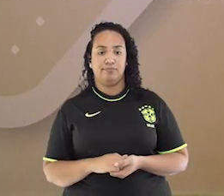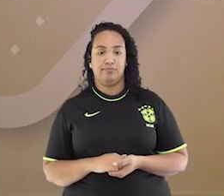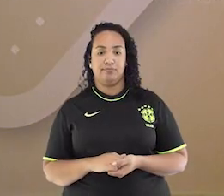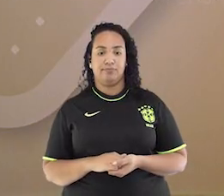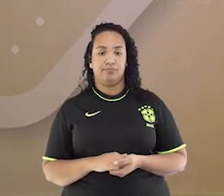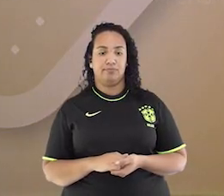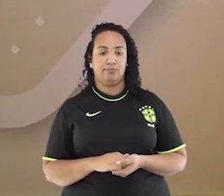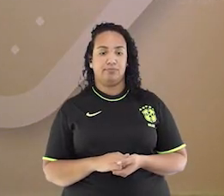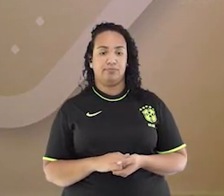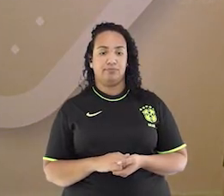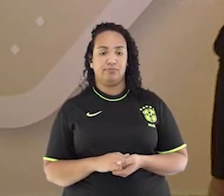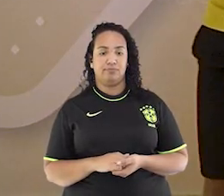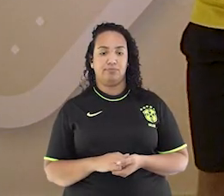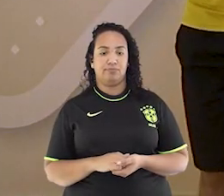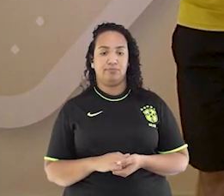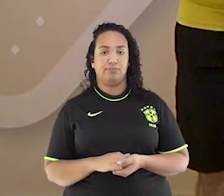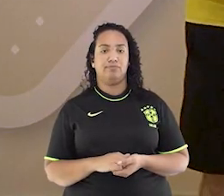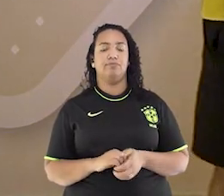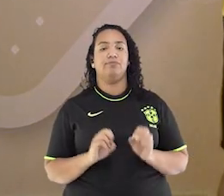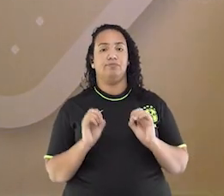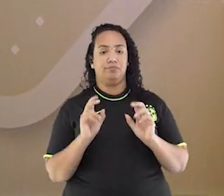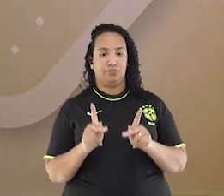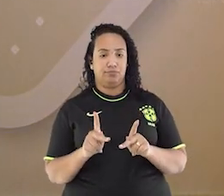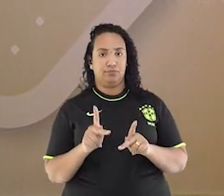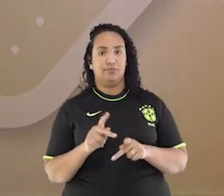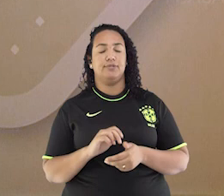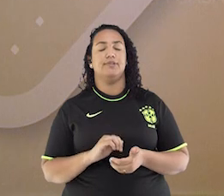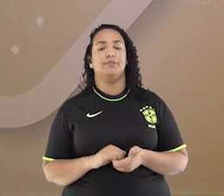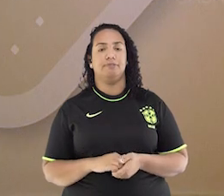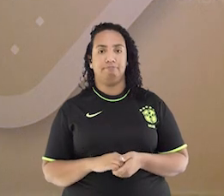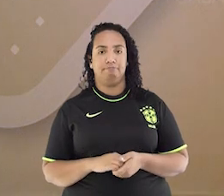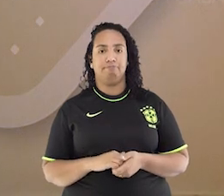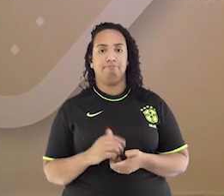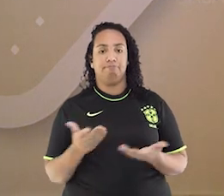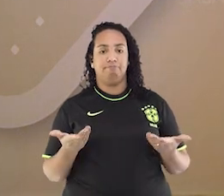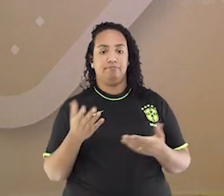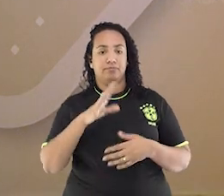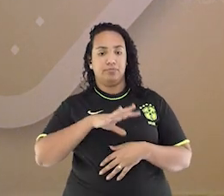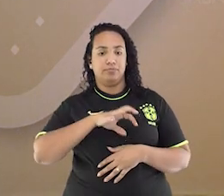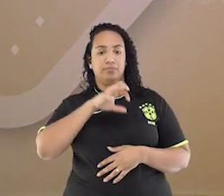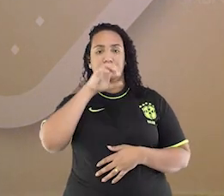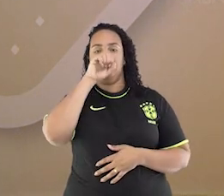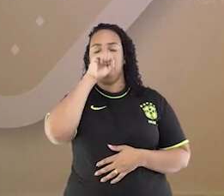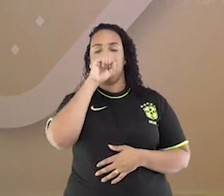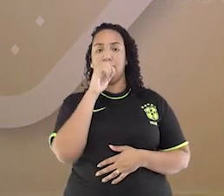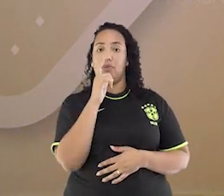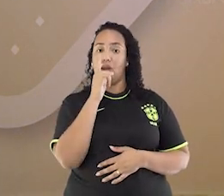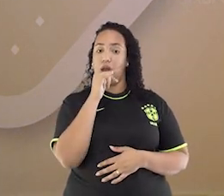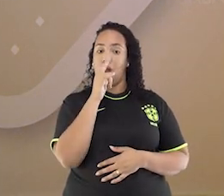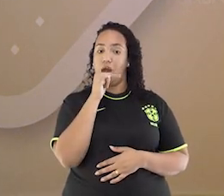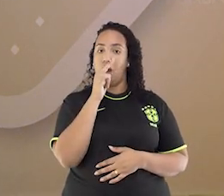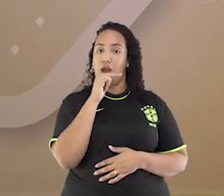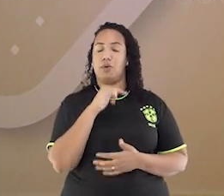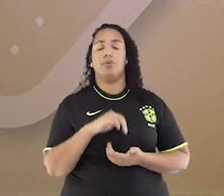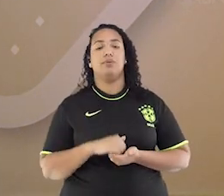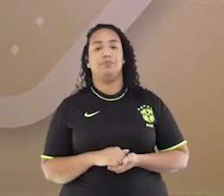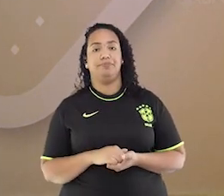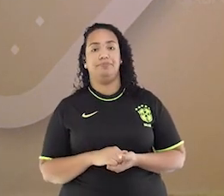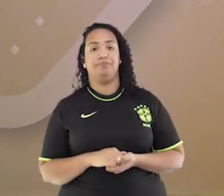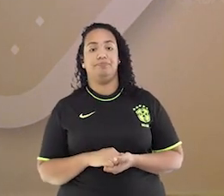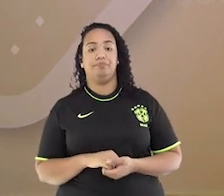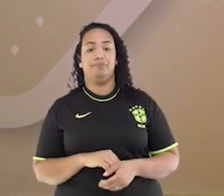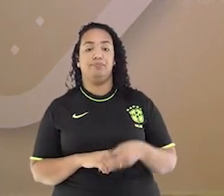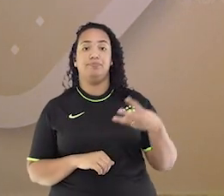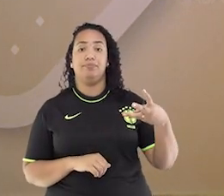Gosta? Boa! Respirou. Pega a aguinha. Hidrata. Nosso terceiro